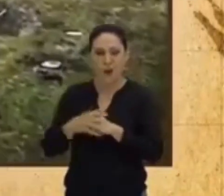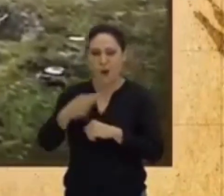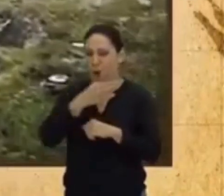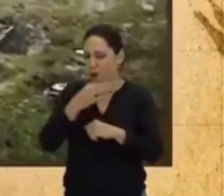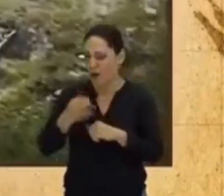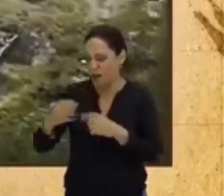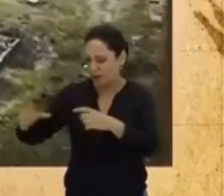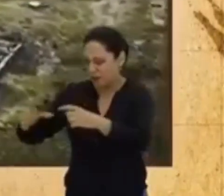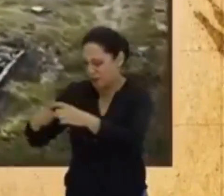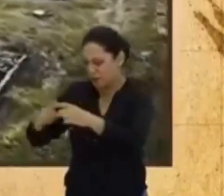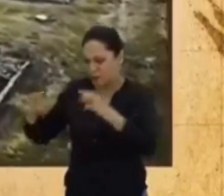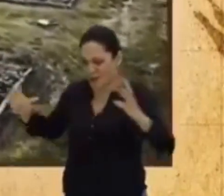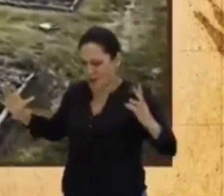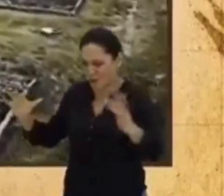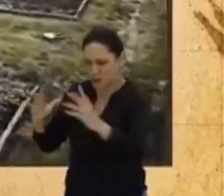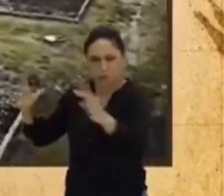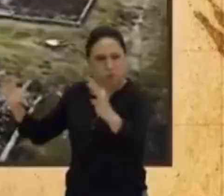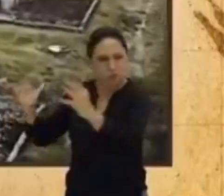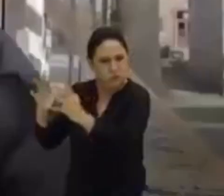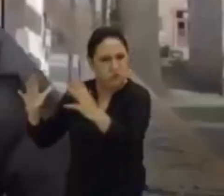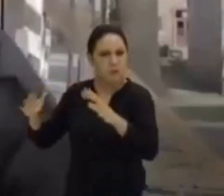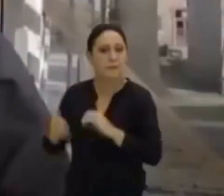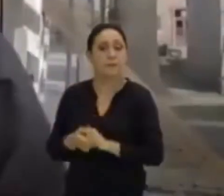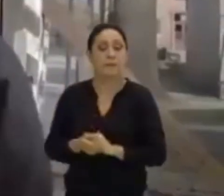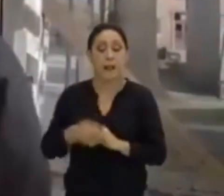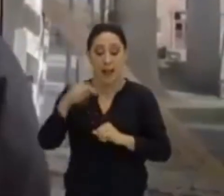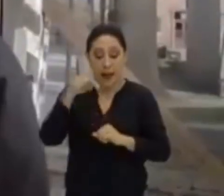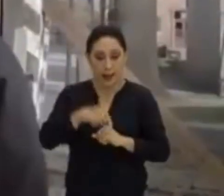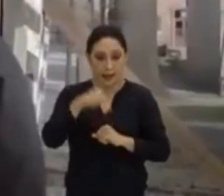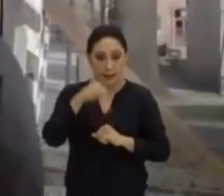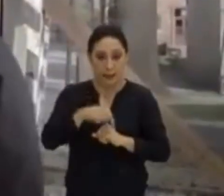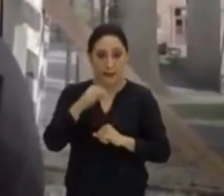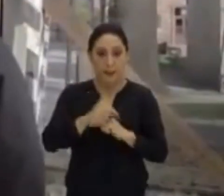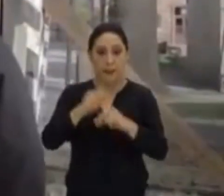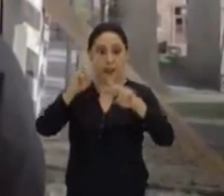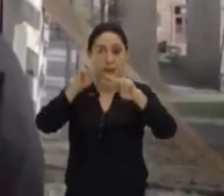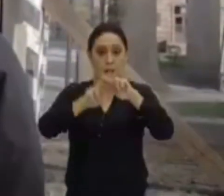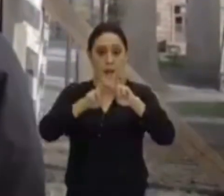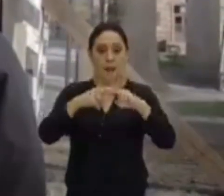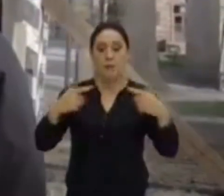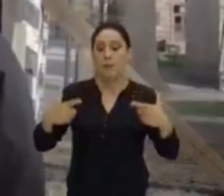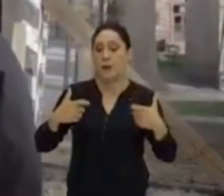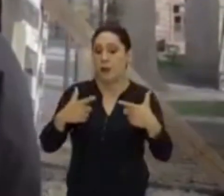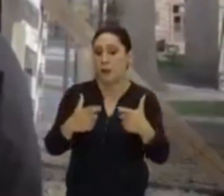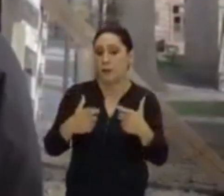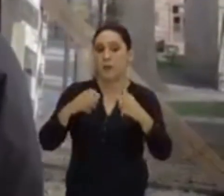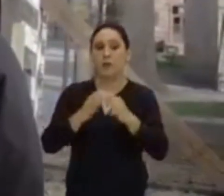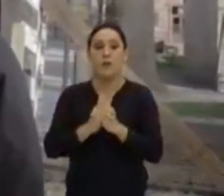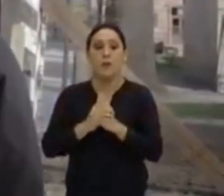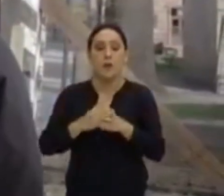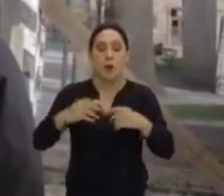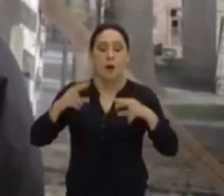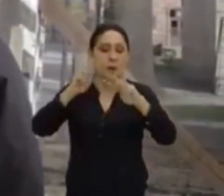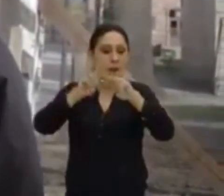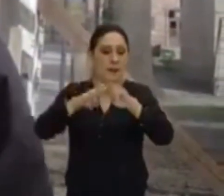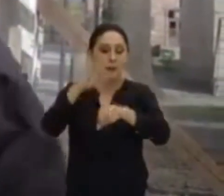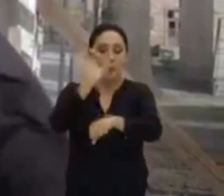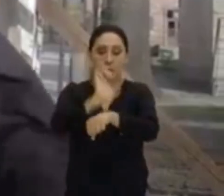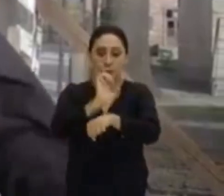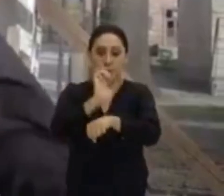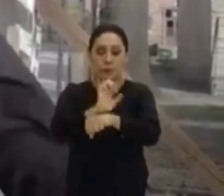pequeno, de tão vasto que é. Aqui, prisioneiros de guerra, soviéticos, prisioneiros do Estado,